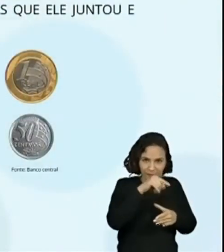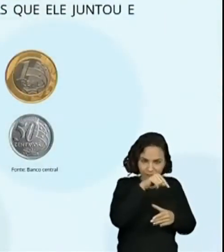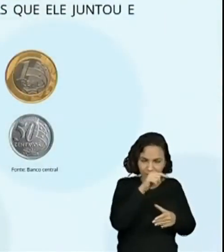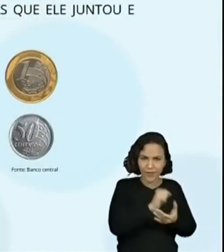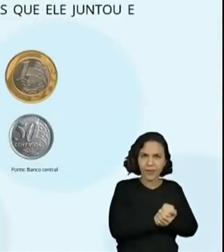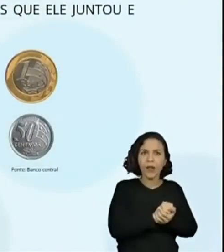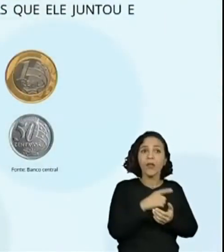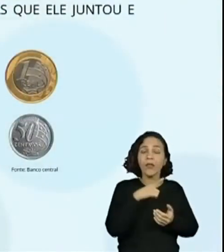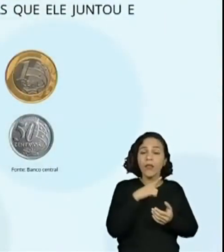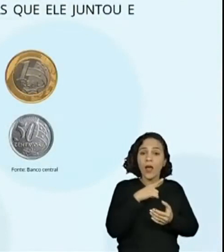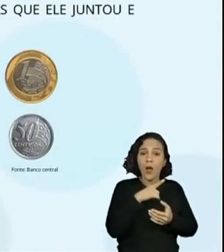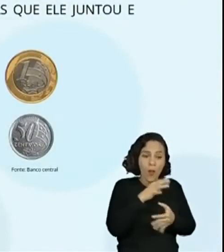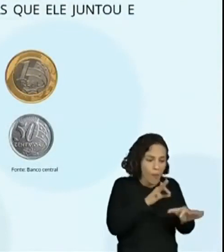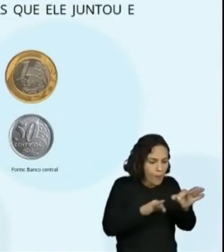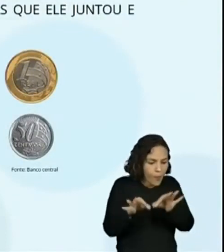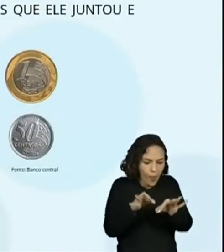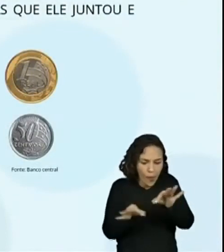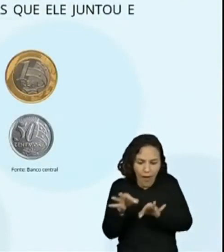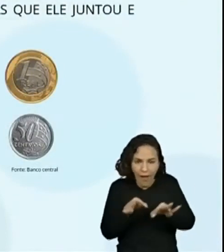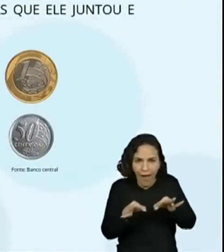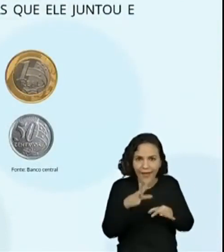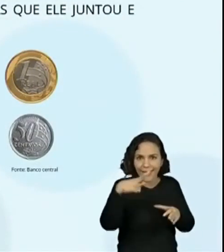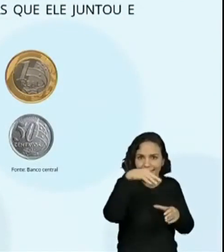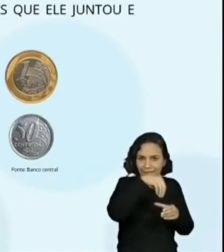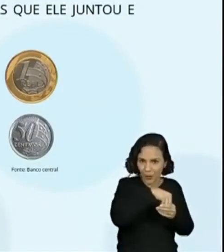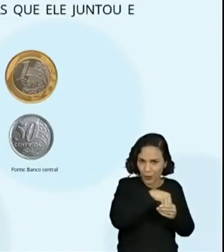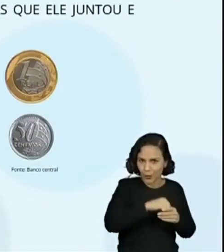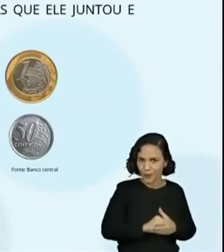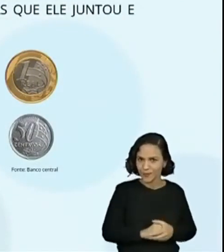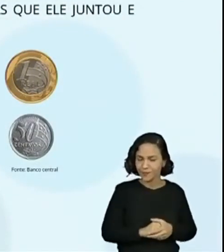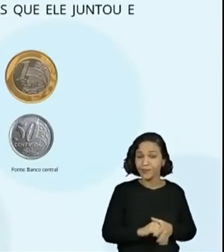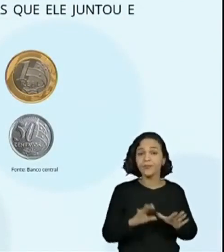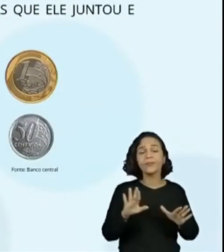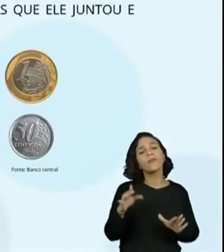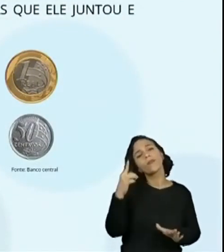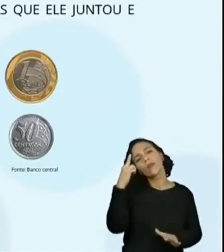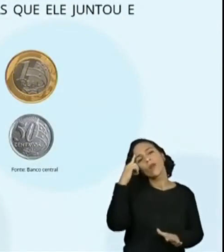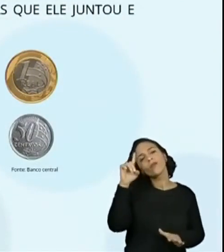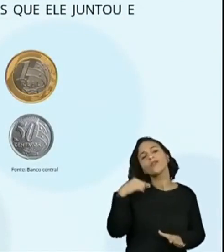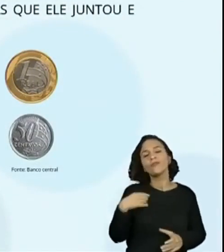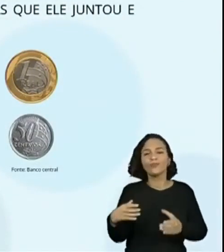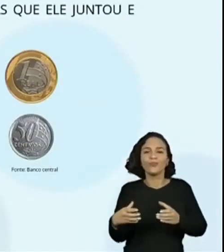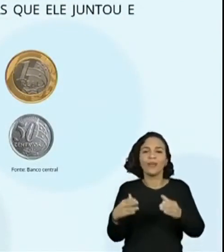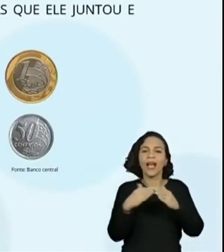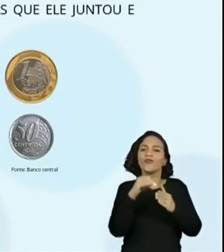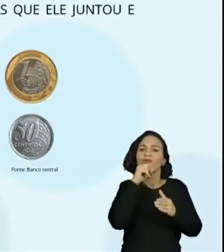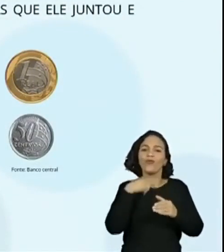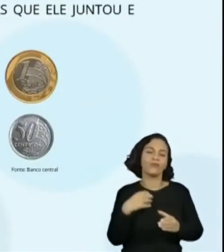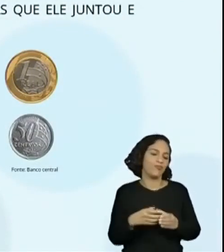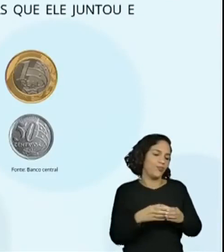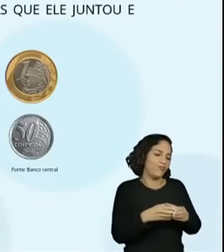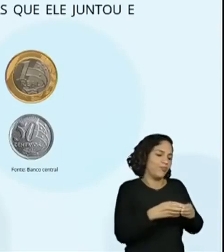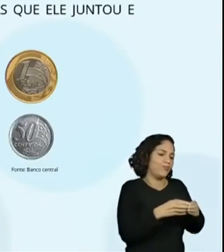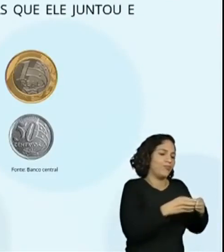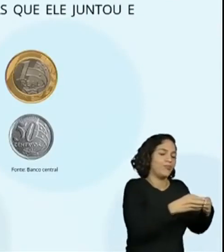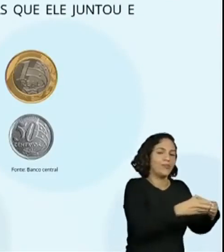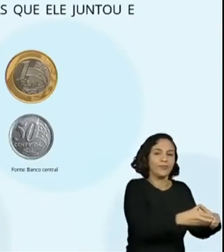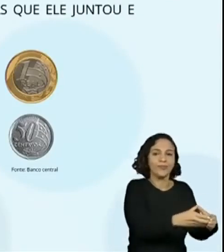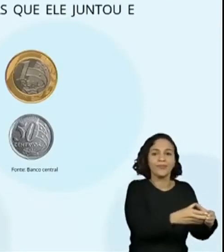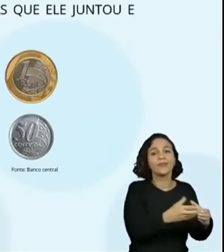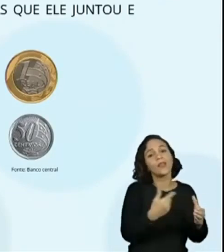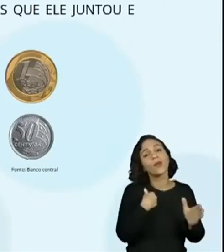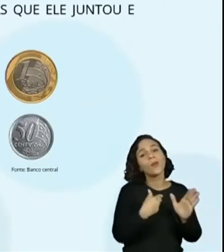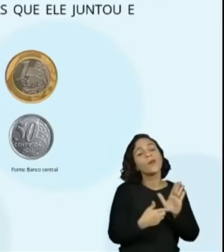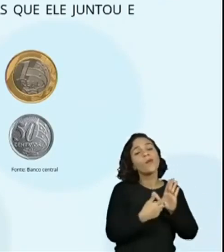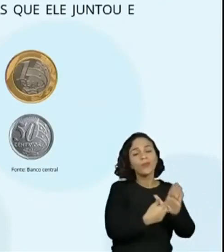juntou algumas moedas. E aí, num dia, ele levou lá na casa do avô dele para compartilhar com os